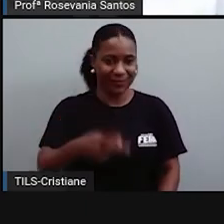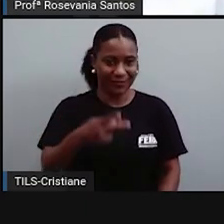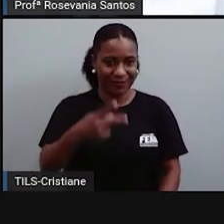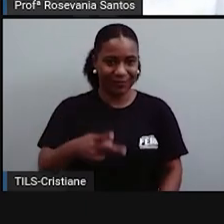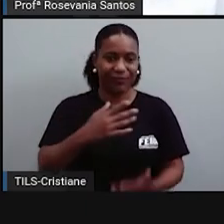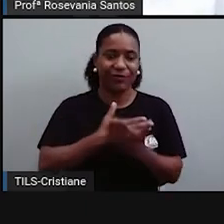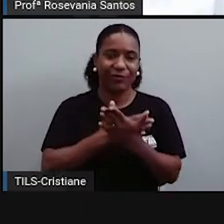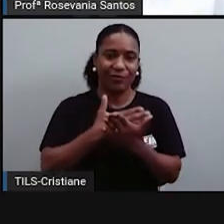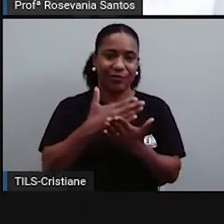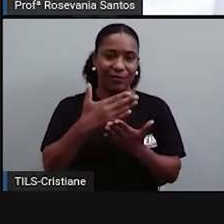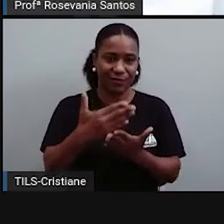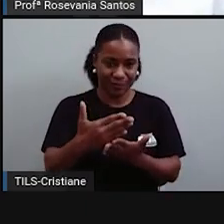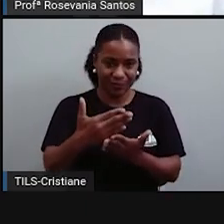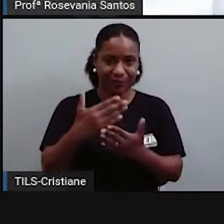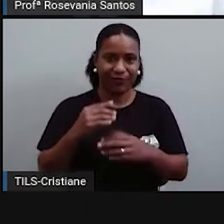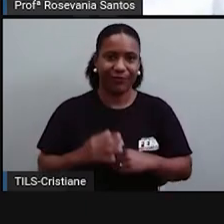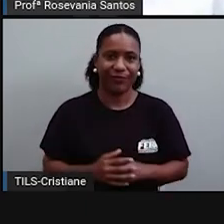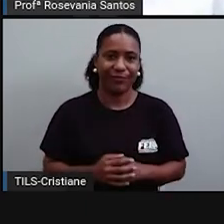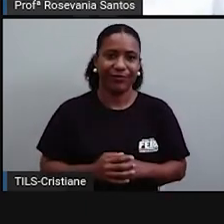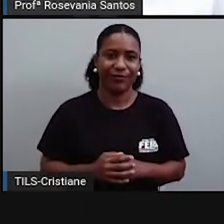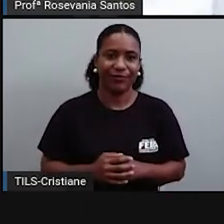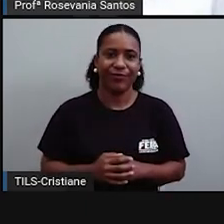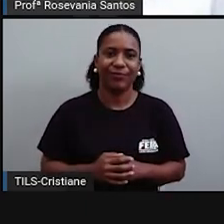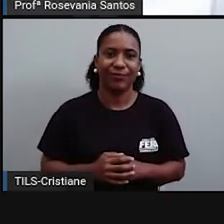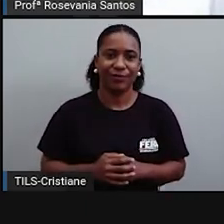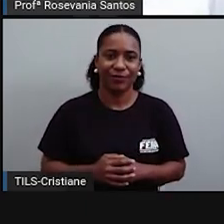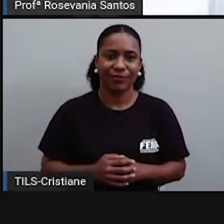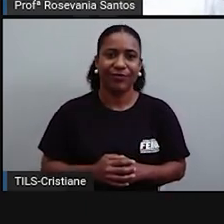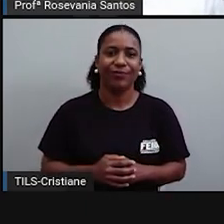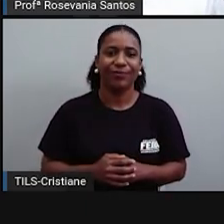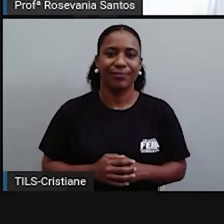só retirava daqui. Não gerou nem ruas.